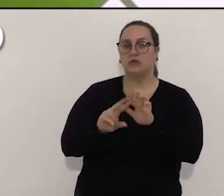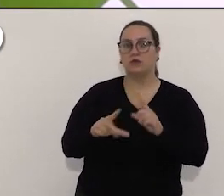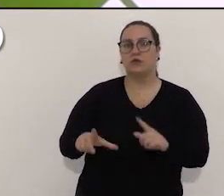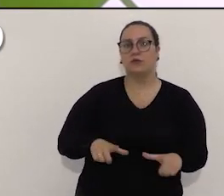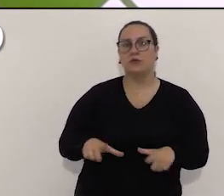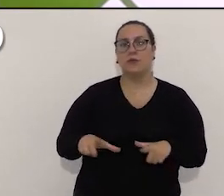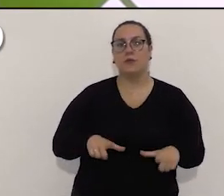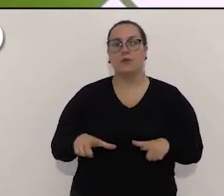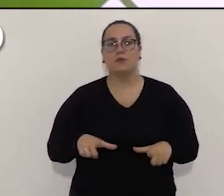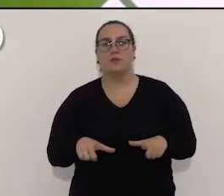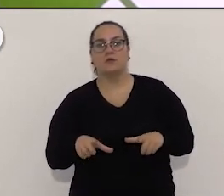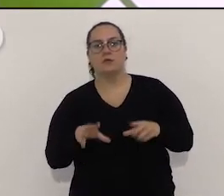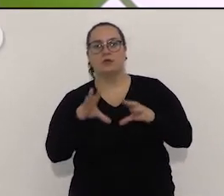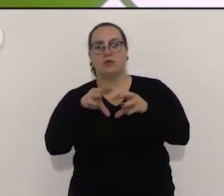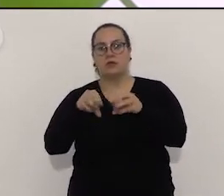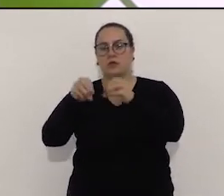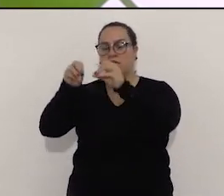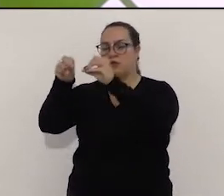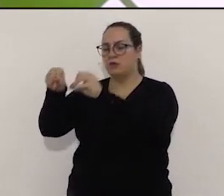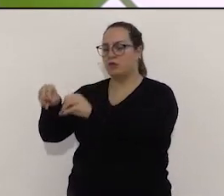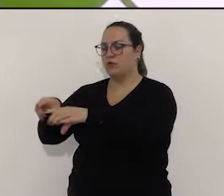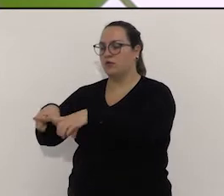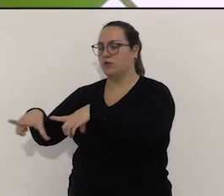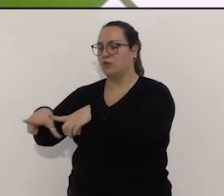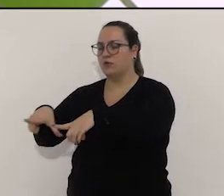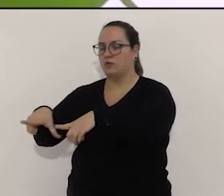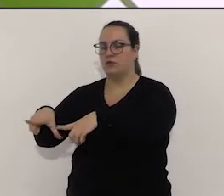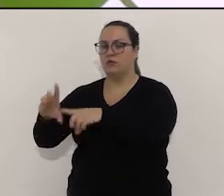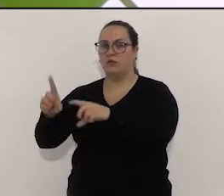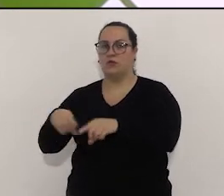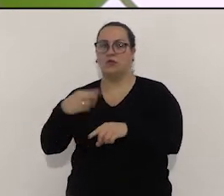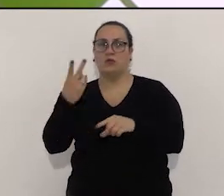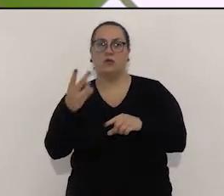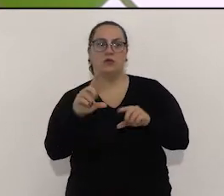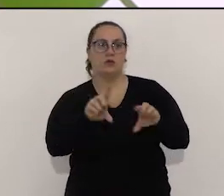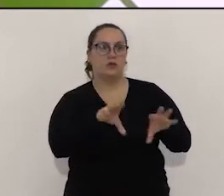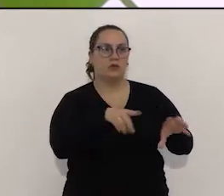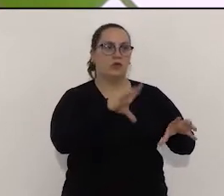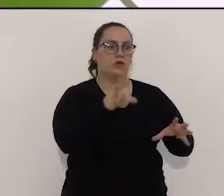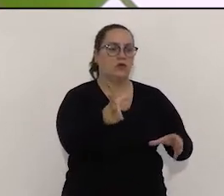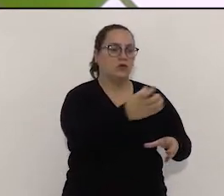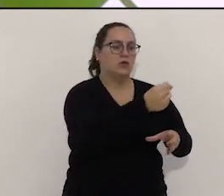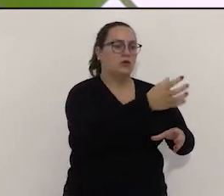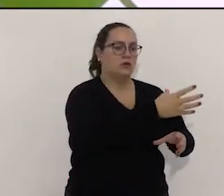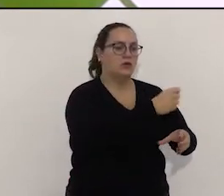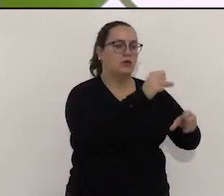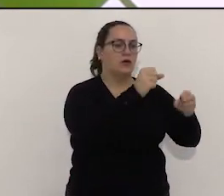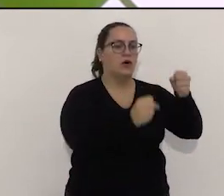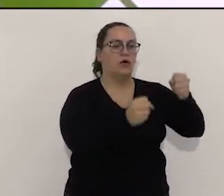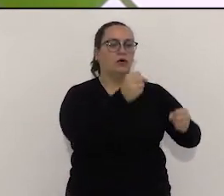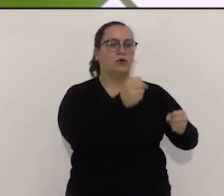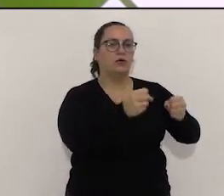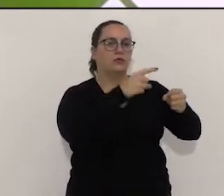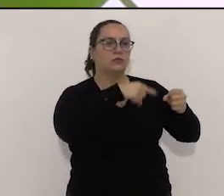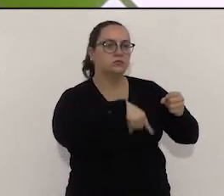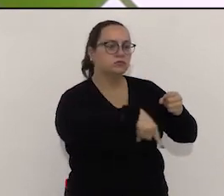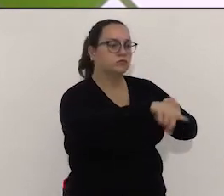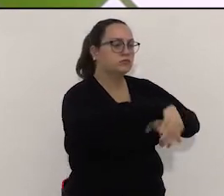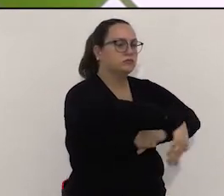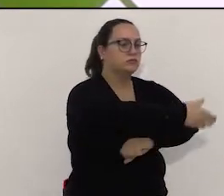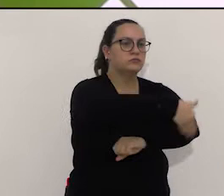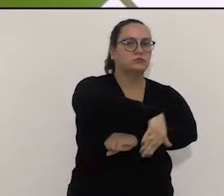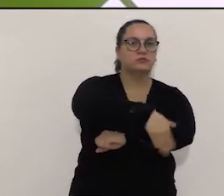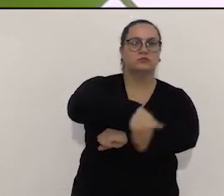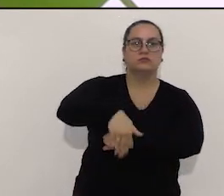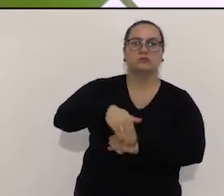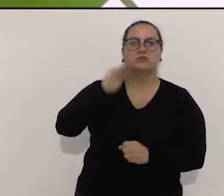Uma empresa que administra lá o nosso aterro e a outra empresa é que faz a coleta dos caminhões. Eu não